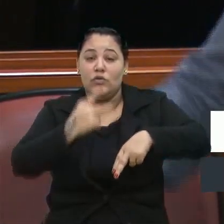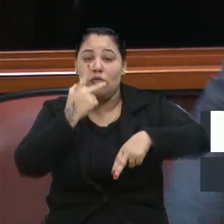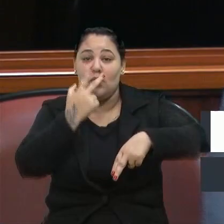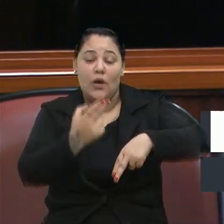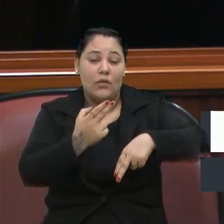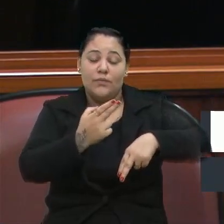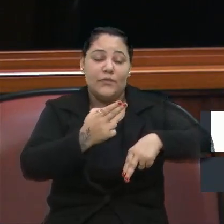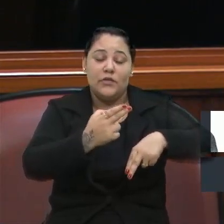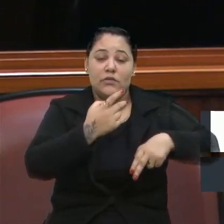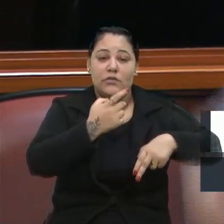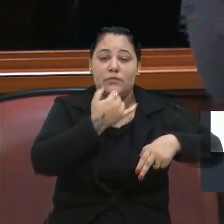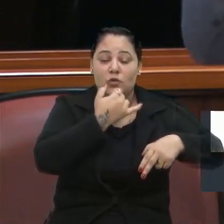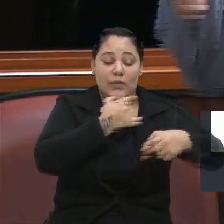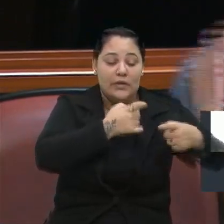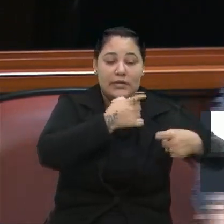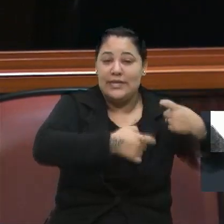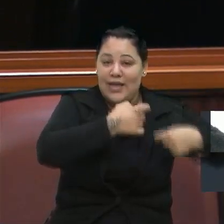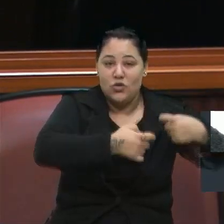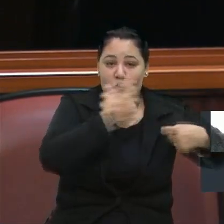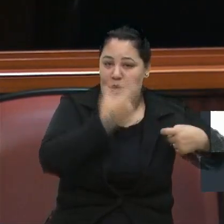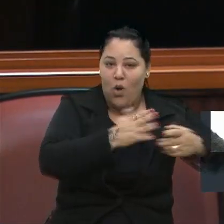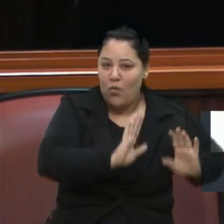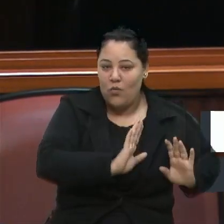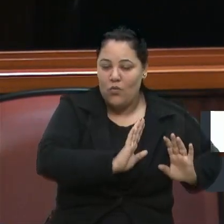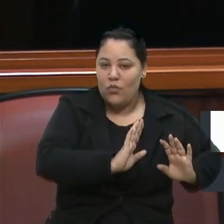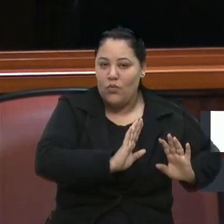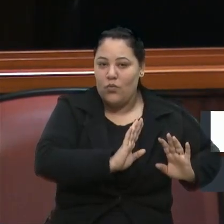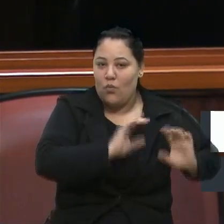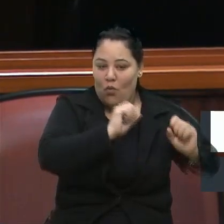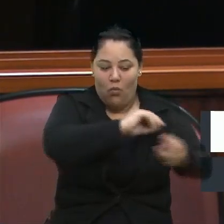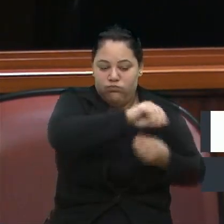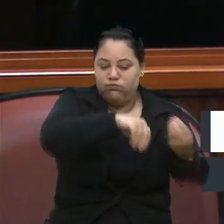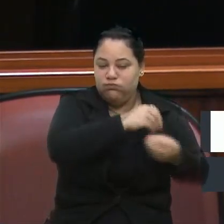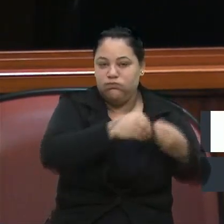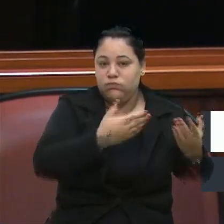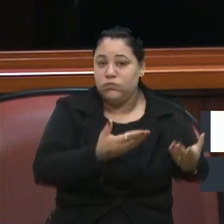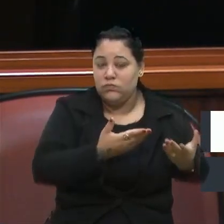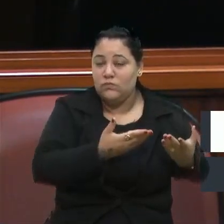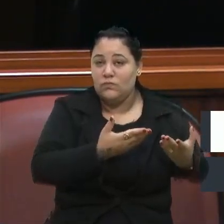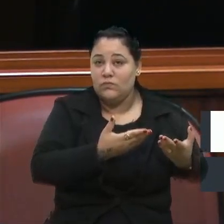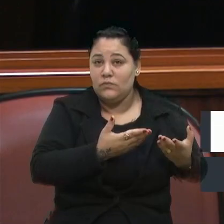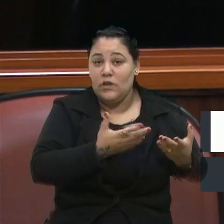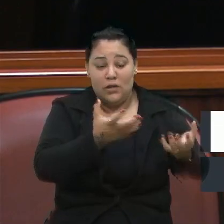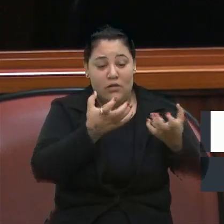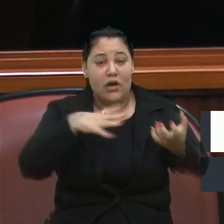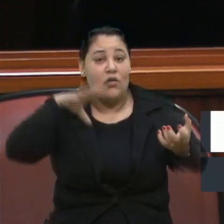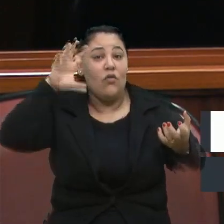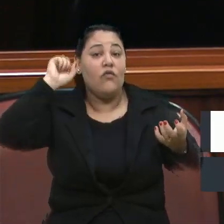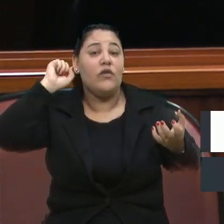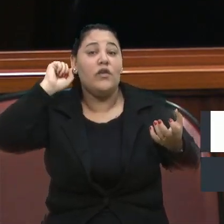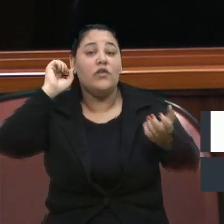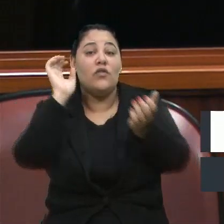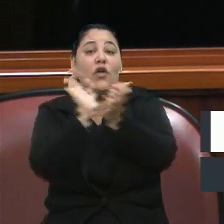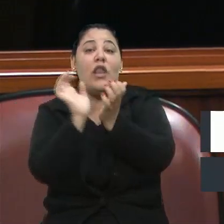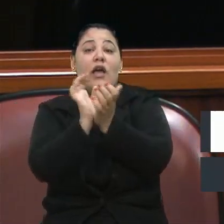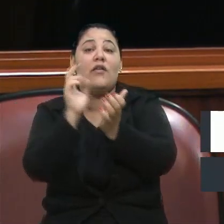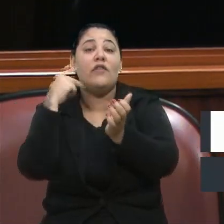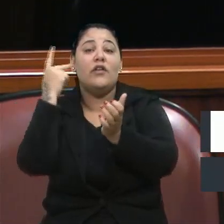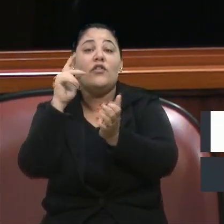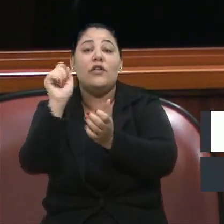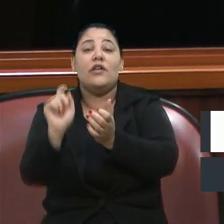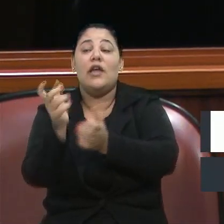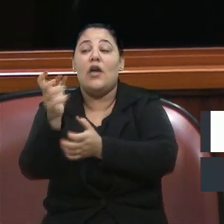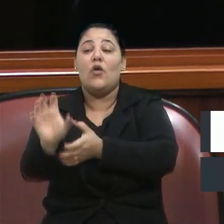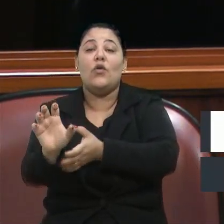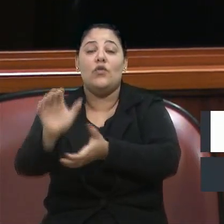deputados da extrema-direita, já que se quer polarizar. E aí eu quero ouvir dos colegas vereadores, quem é contra o